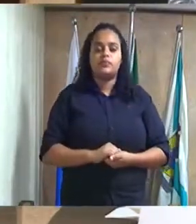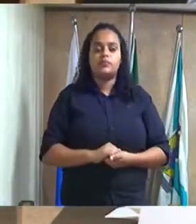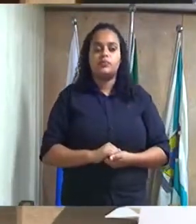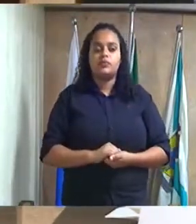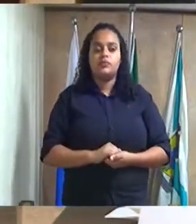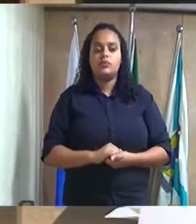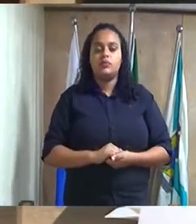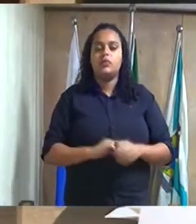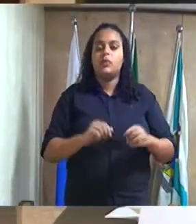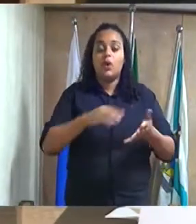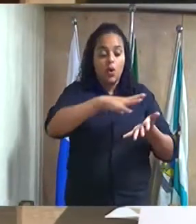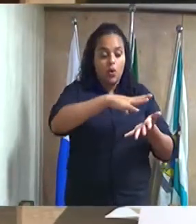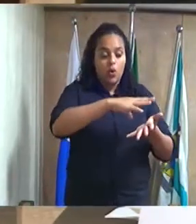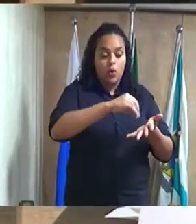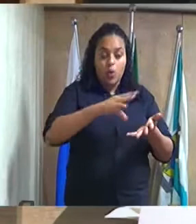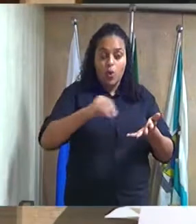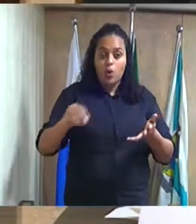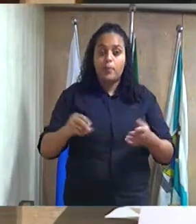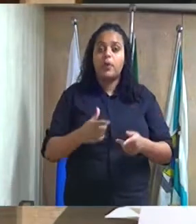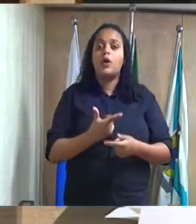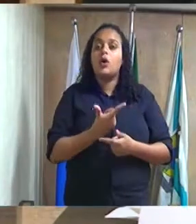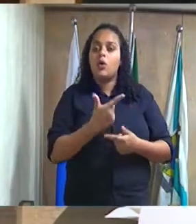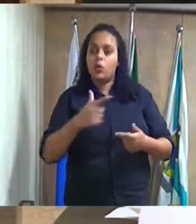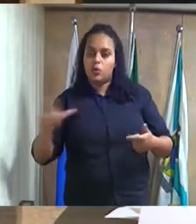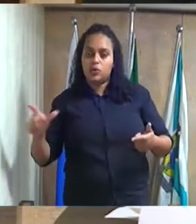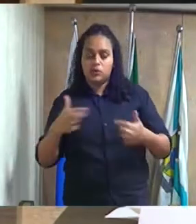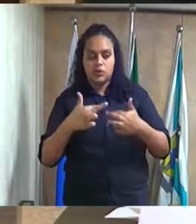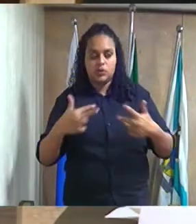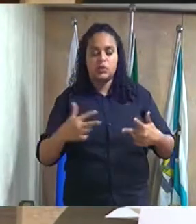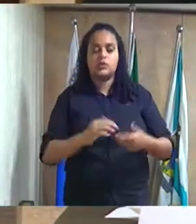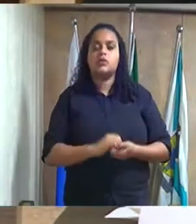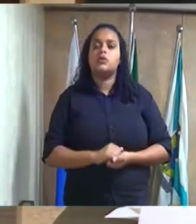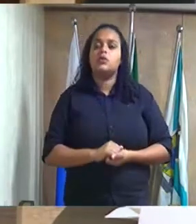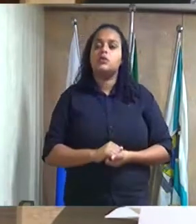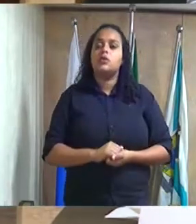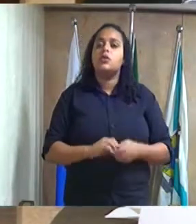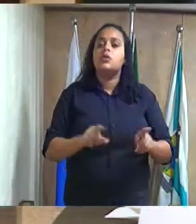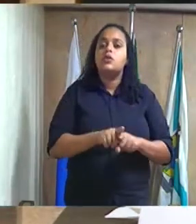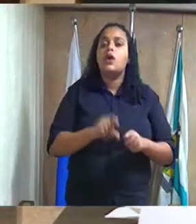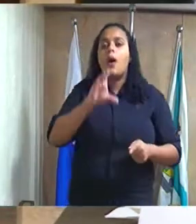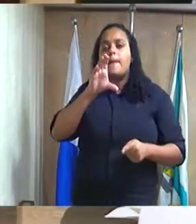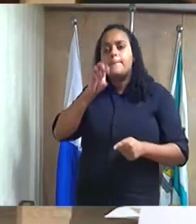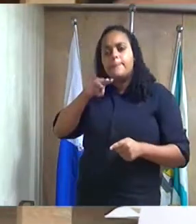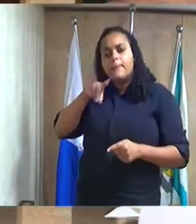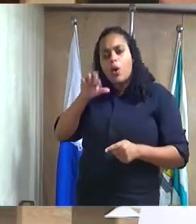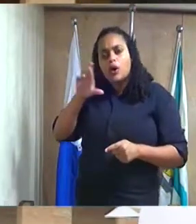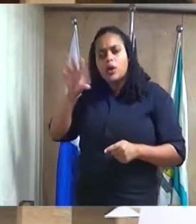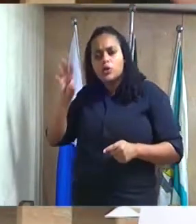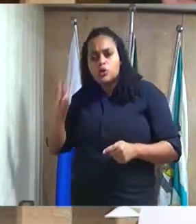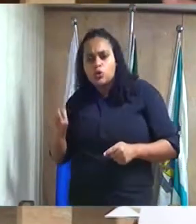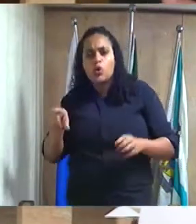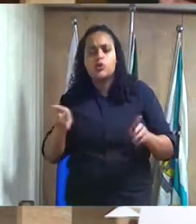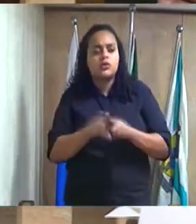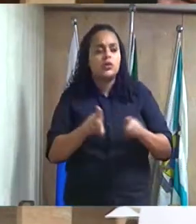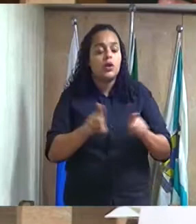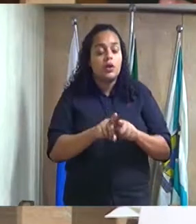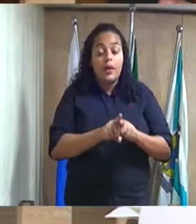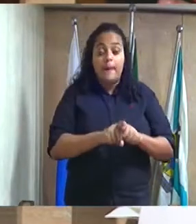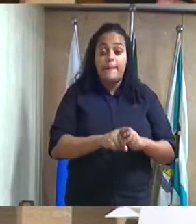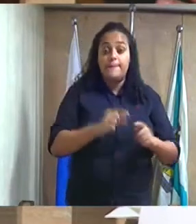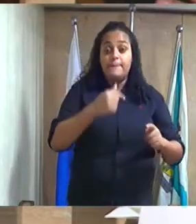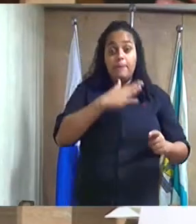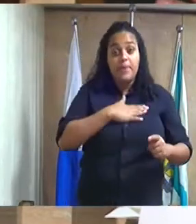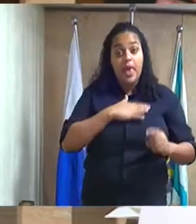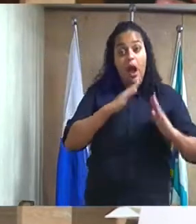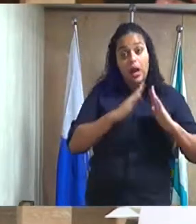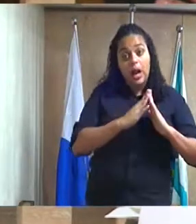cópias de inteiro teor dos processos de indicação dos moradores beneficiados com imóveis do programa Minha Casa Minha